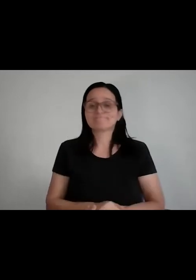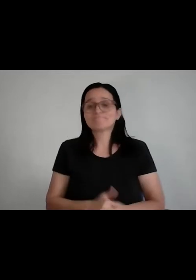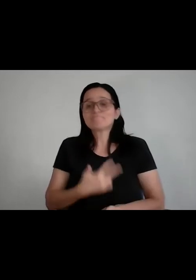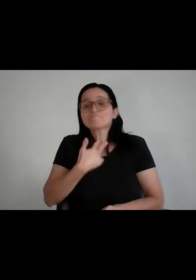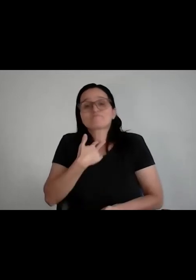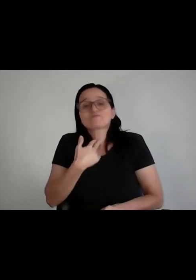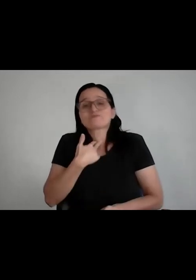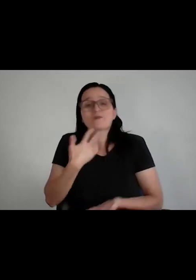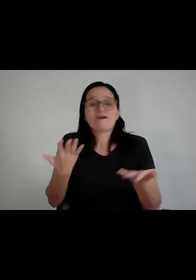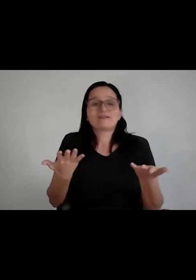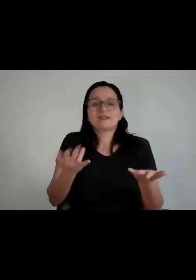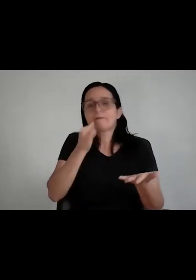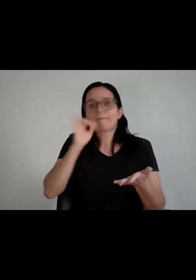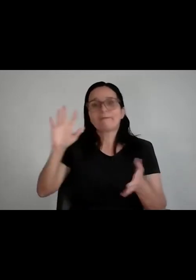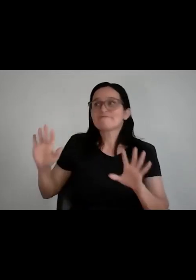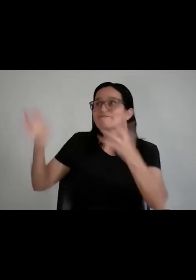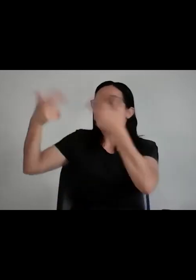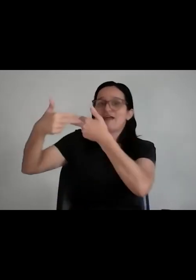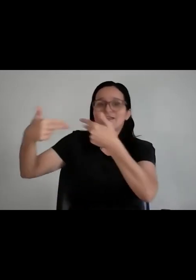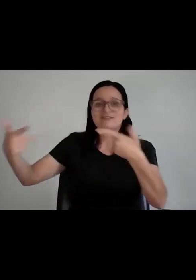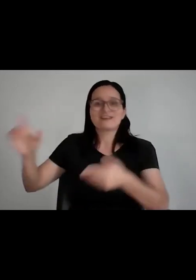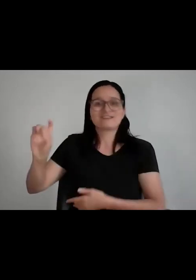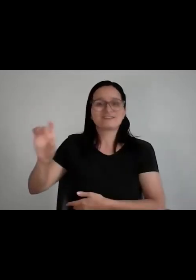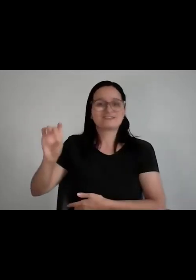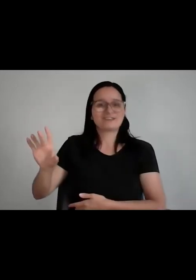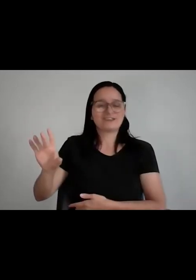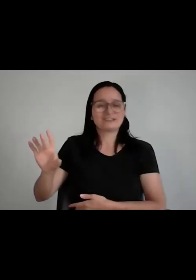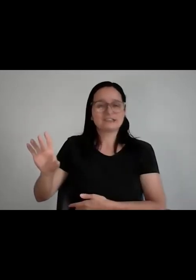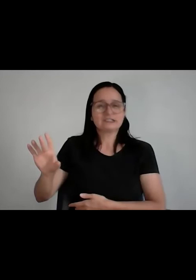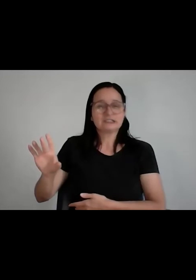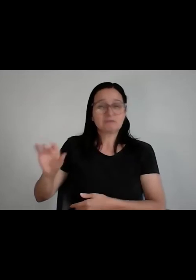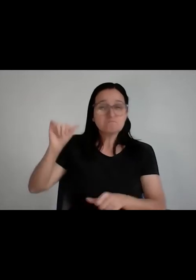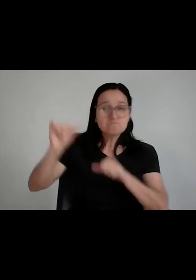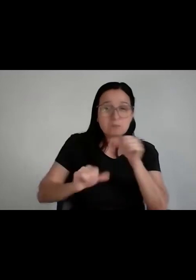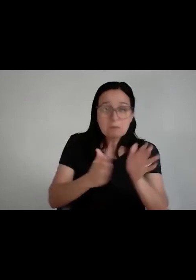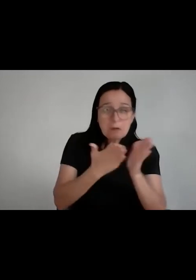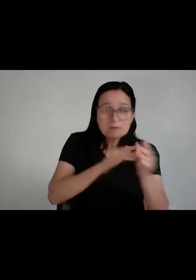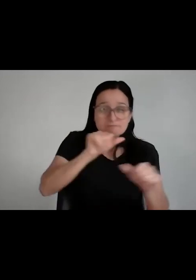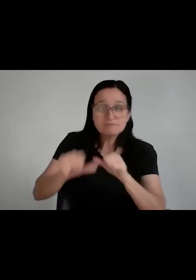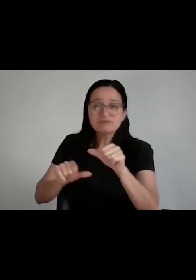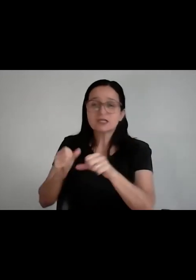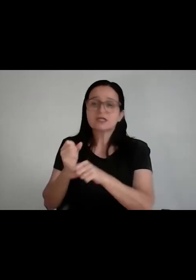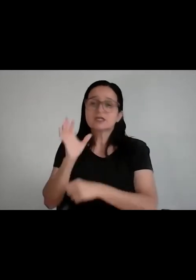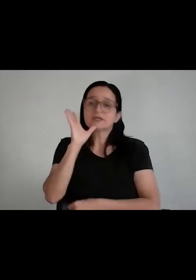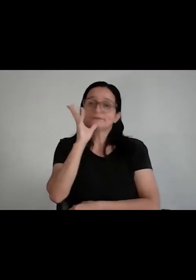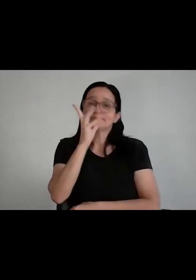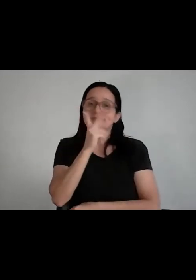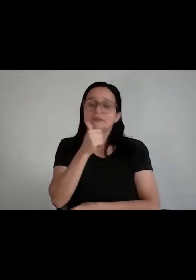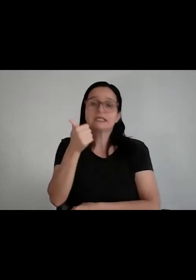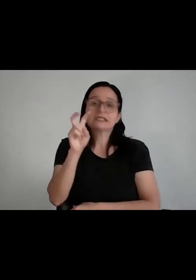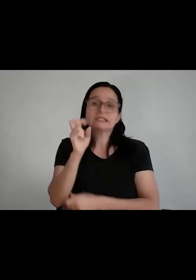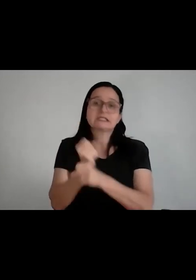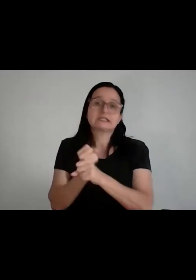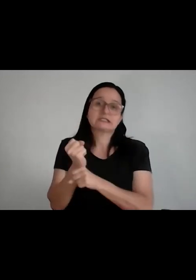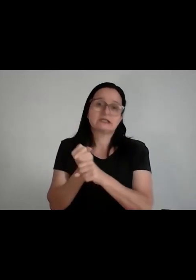só pensar festa, quebrar o ciclo de problemas demora 15 anos, eu vou precisar que você faça escolhas,